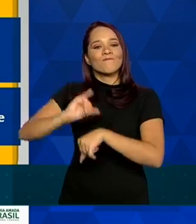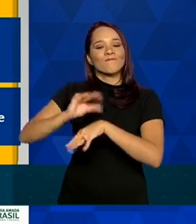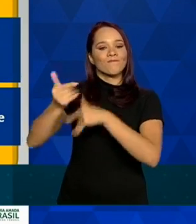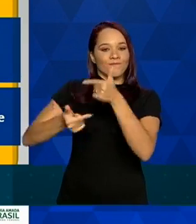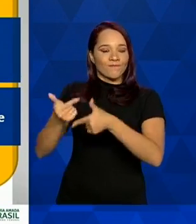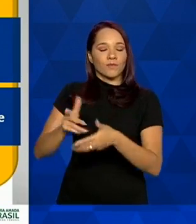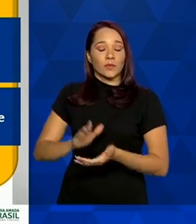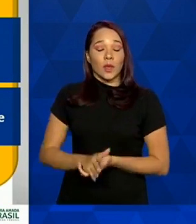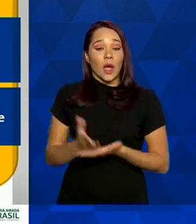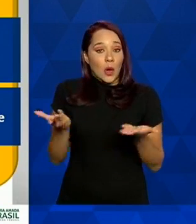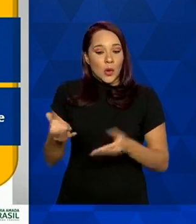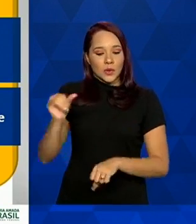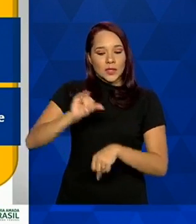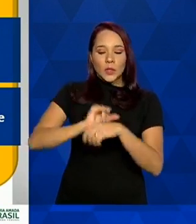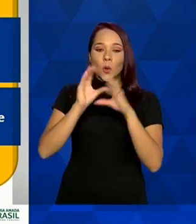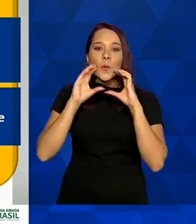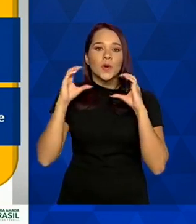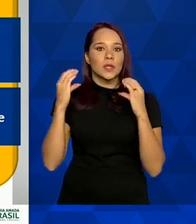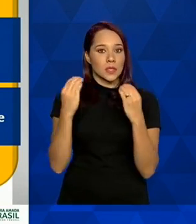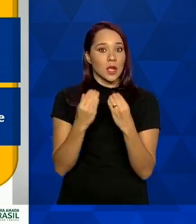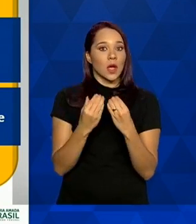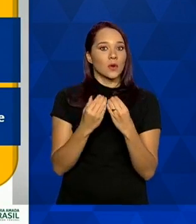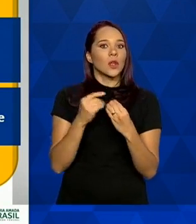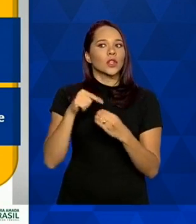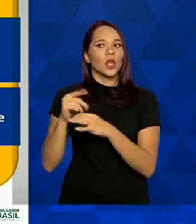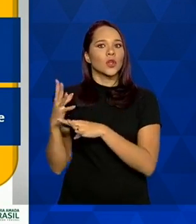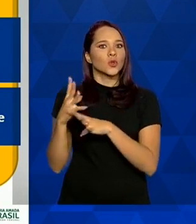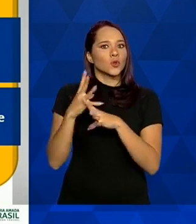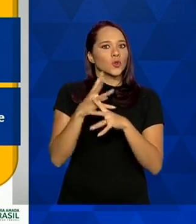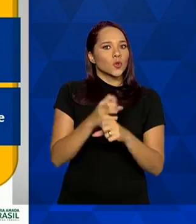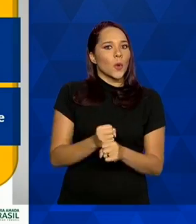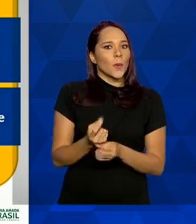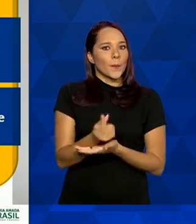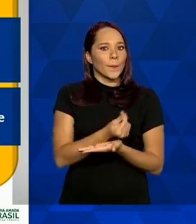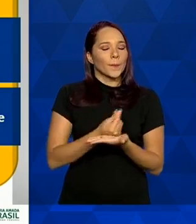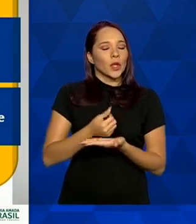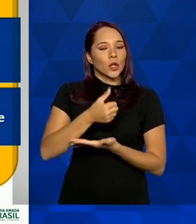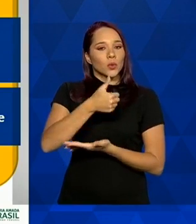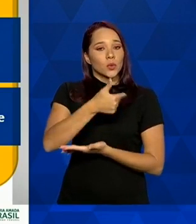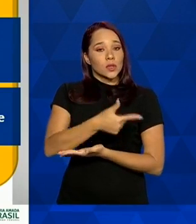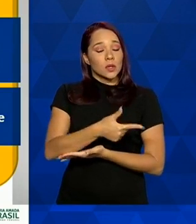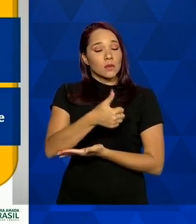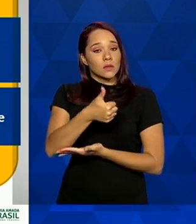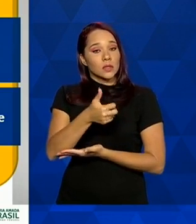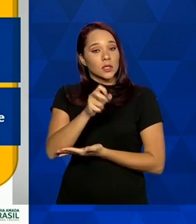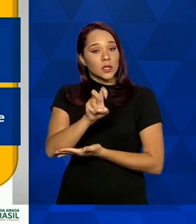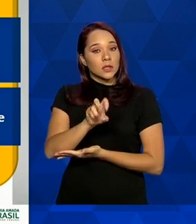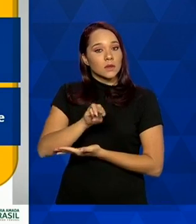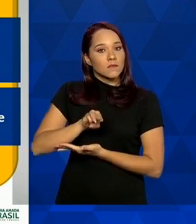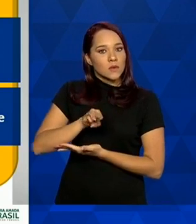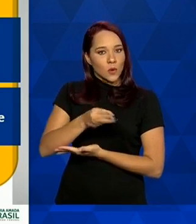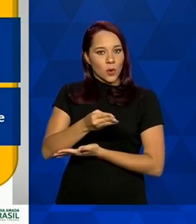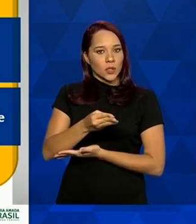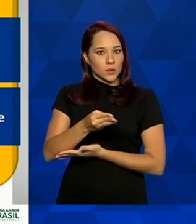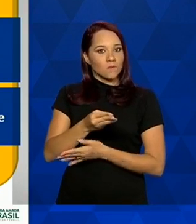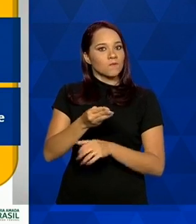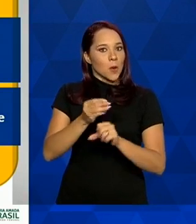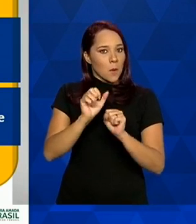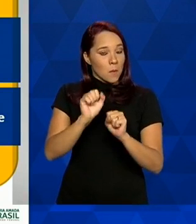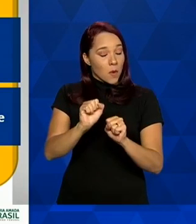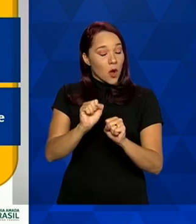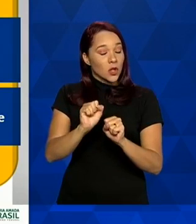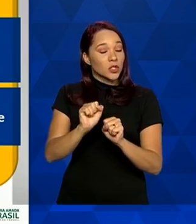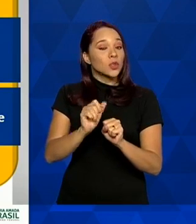centro comunitário de referência tem um orçamento total de 215 milhões, podendo contemplar